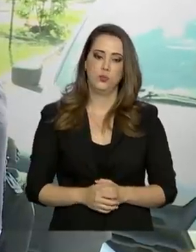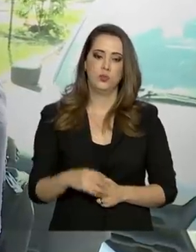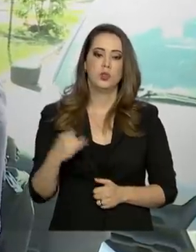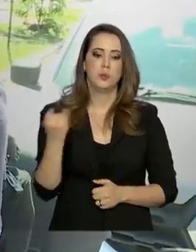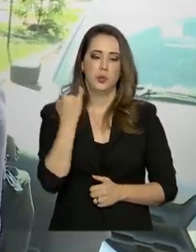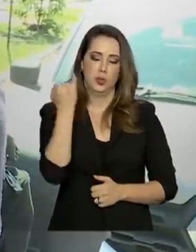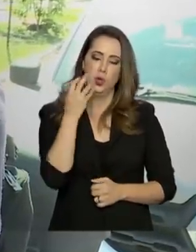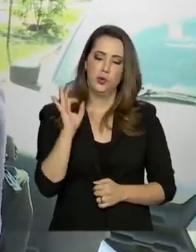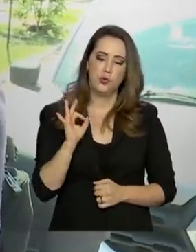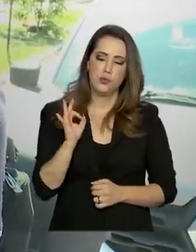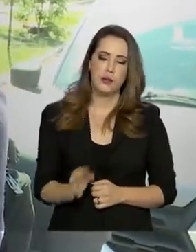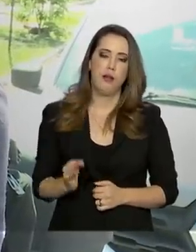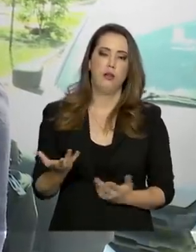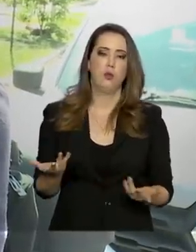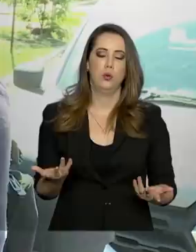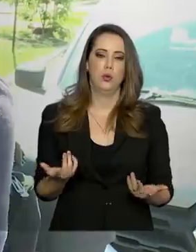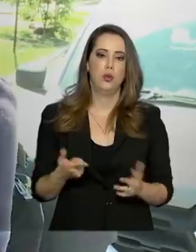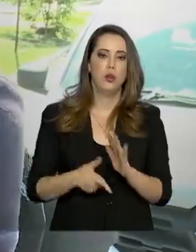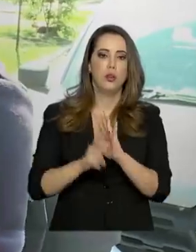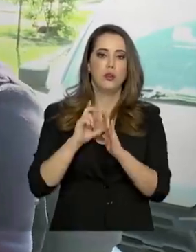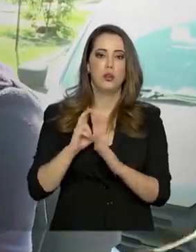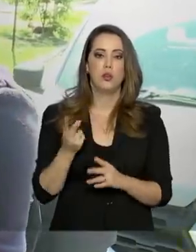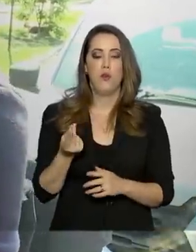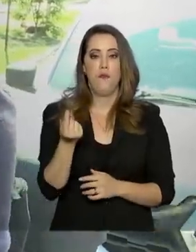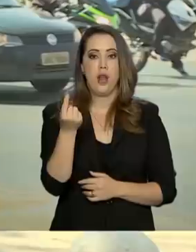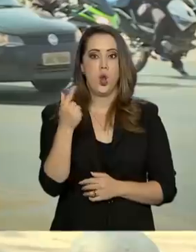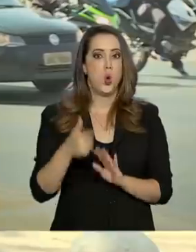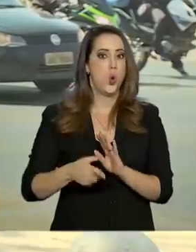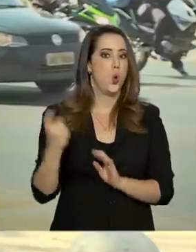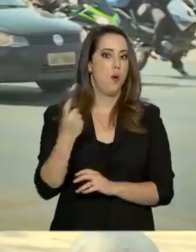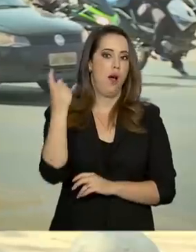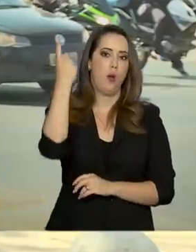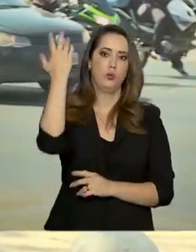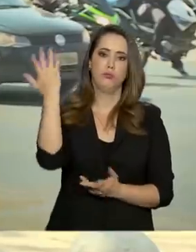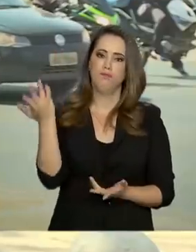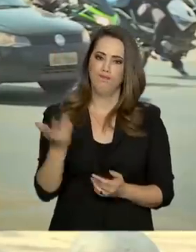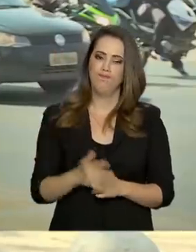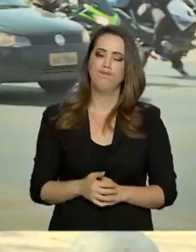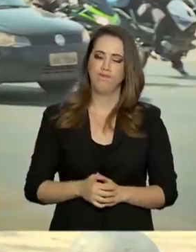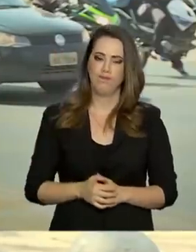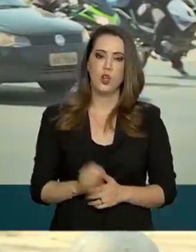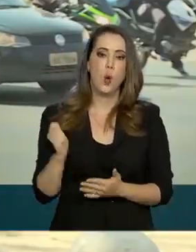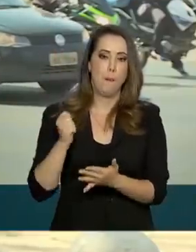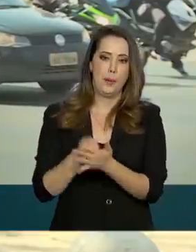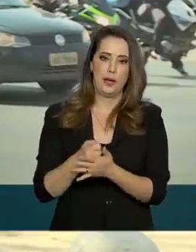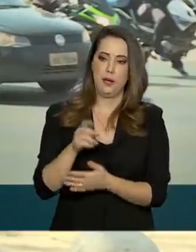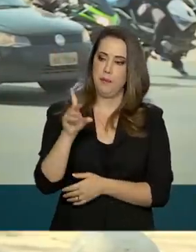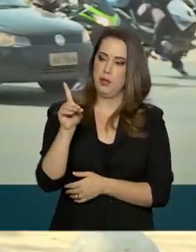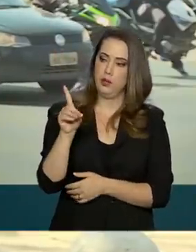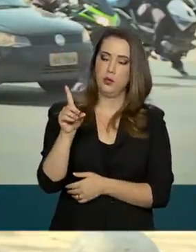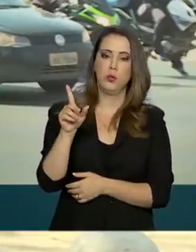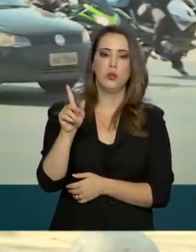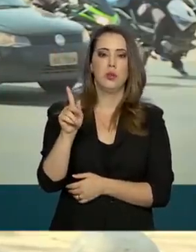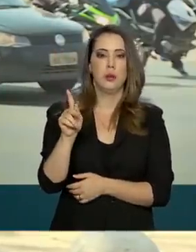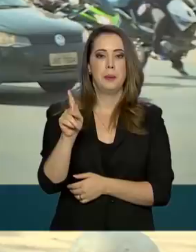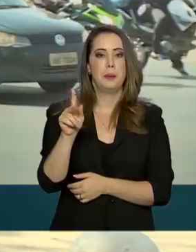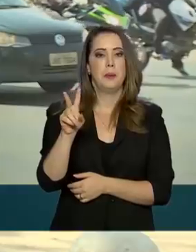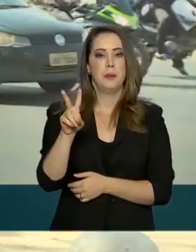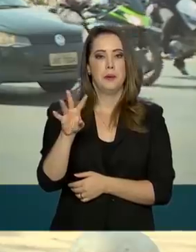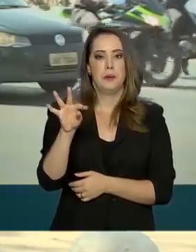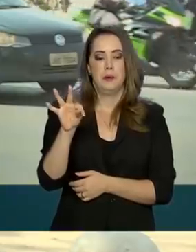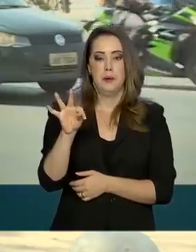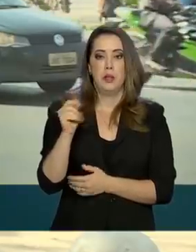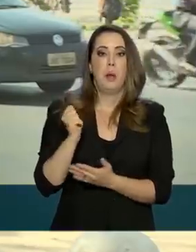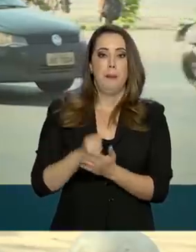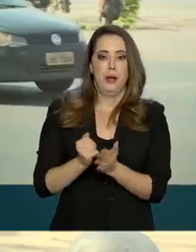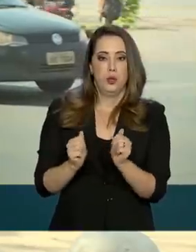bastante justo, né? Anteriormente o valor era bem alto. O pagamento do DPVAT continua sendo obrigatório junto com o IPVA